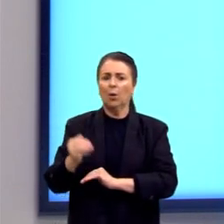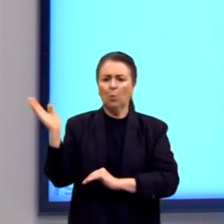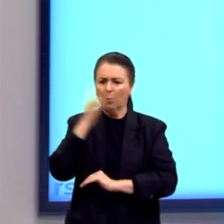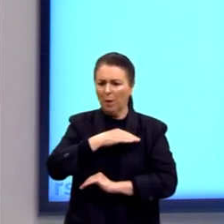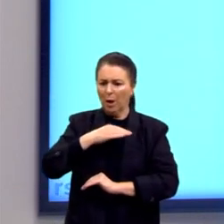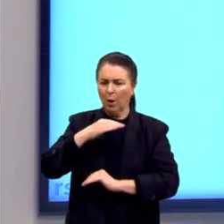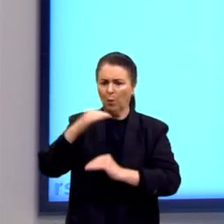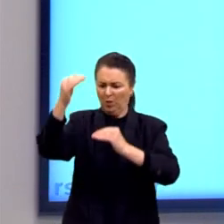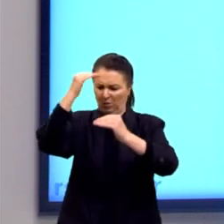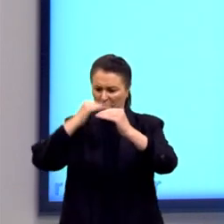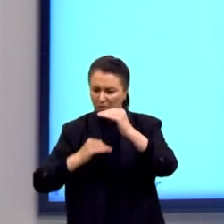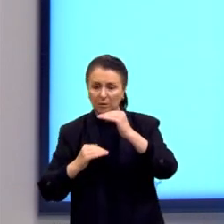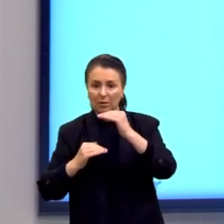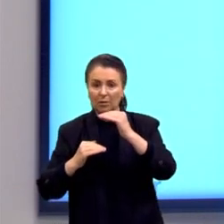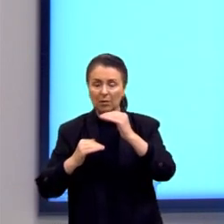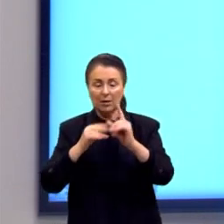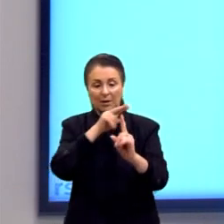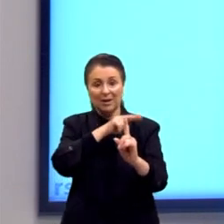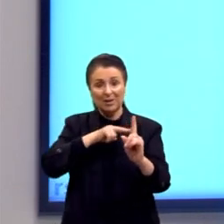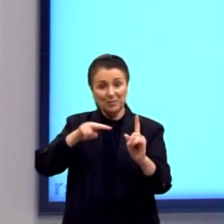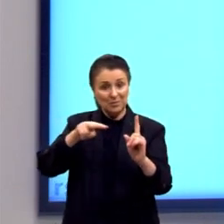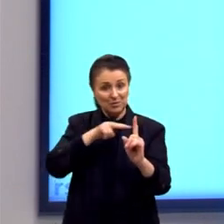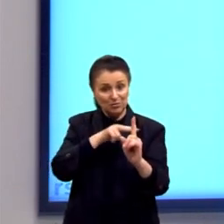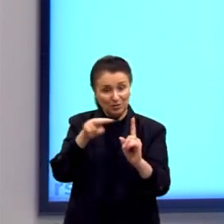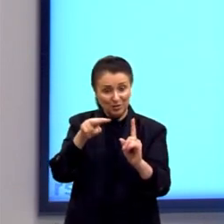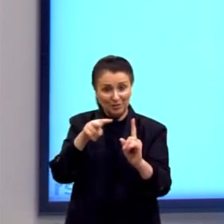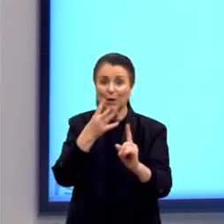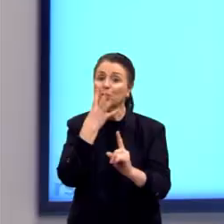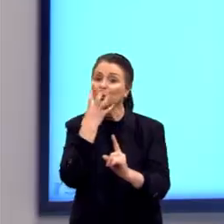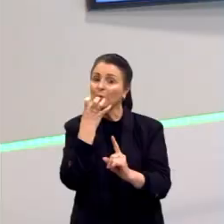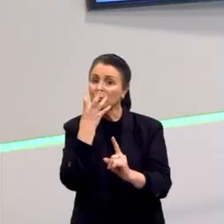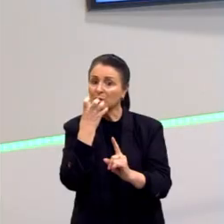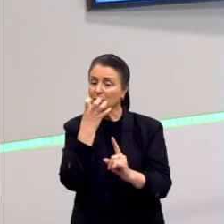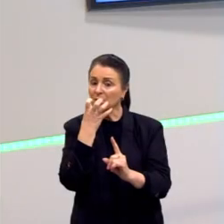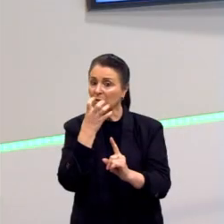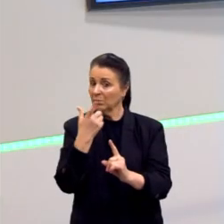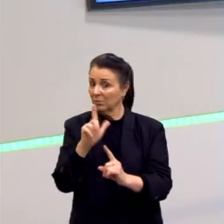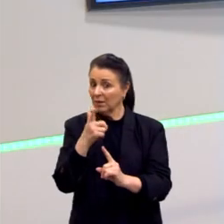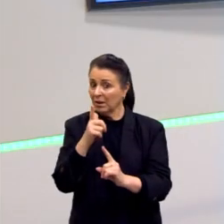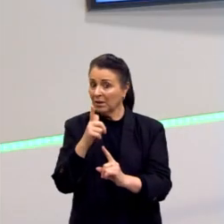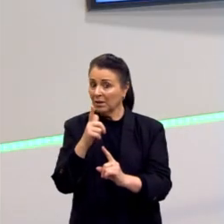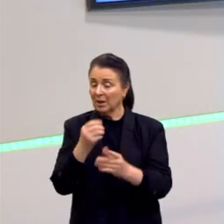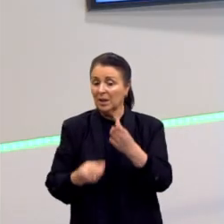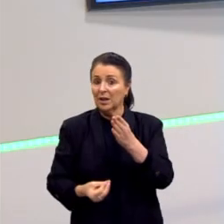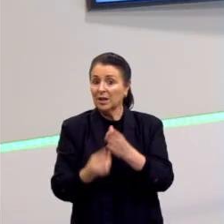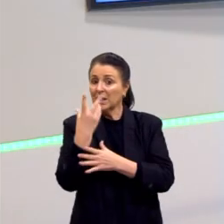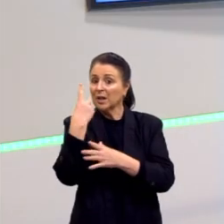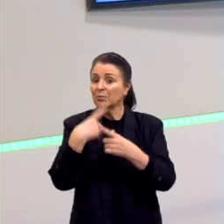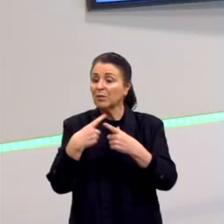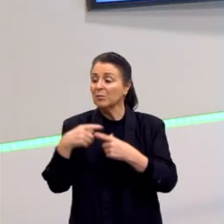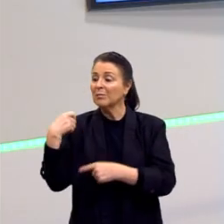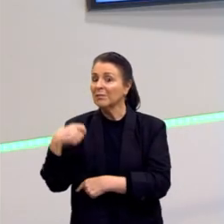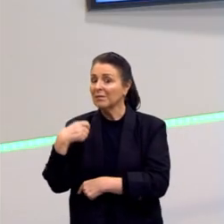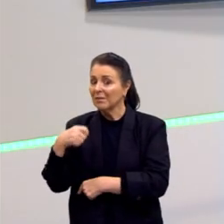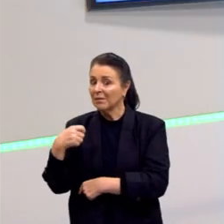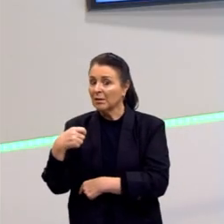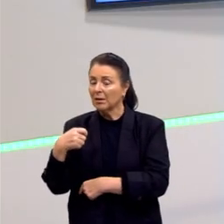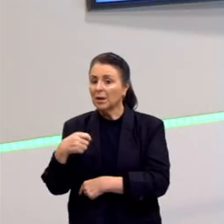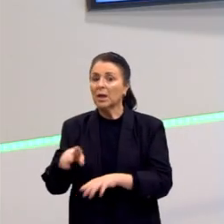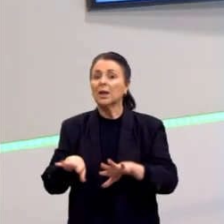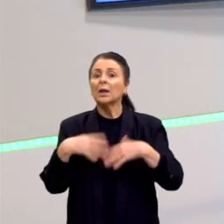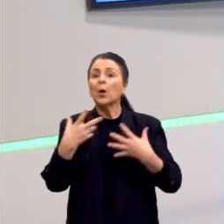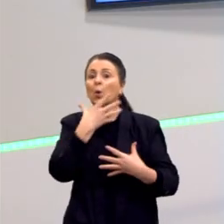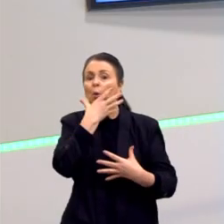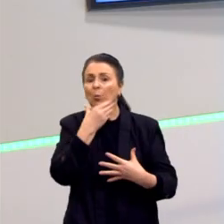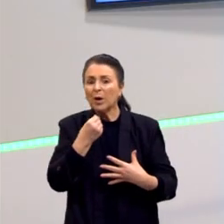na perspectiva do Nietzsche, não existe. O bem e o mal são criados de acordo com as necessidades. E, portanto, o ser humano é enganado nisso.